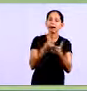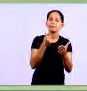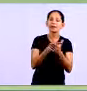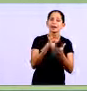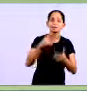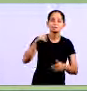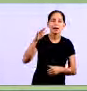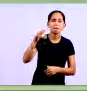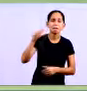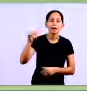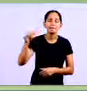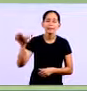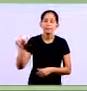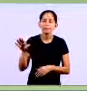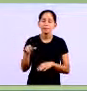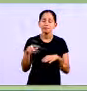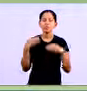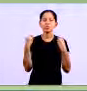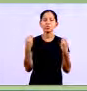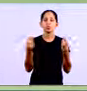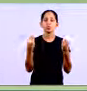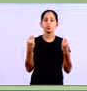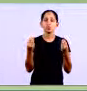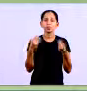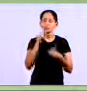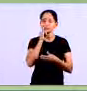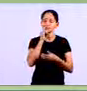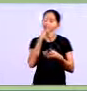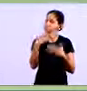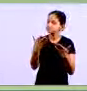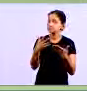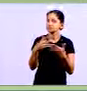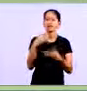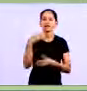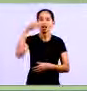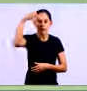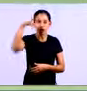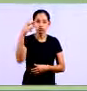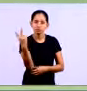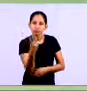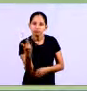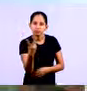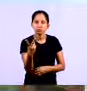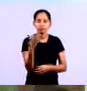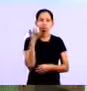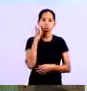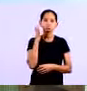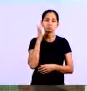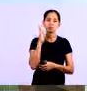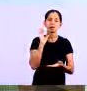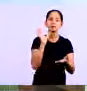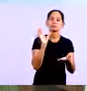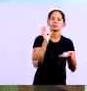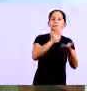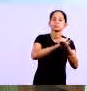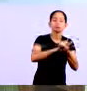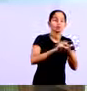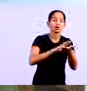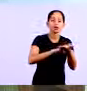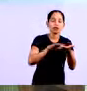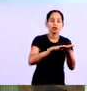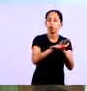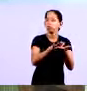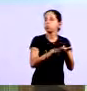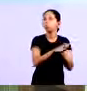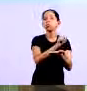amente duplicadamente acontece você receber dois boletos da mesma conta não conseguir separar ele ou não fazer o lançamento dele correto lá no seu